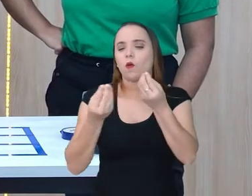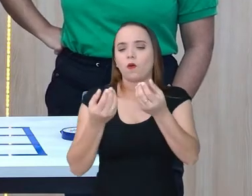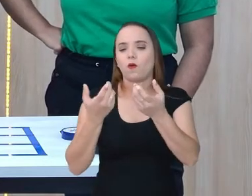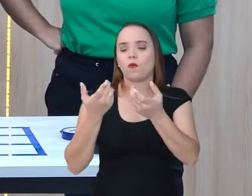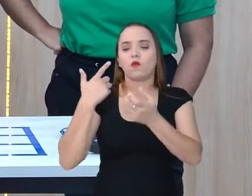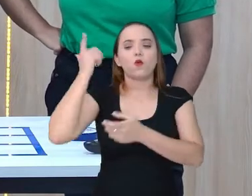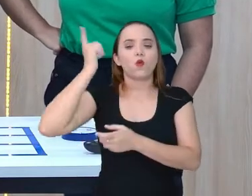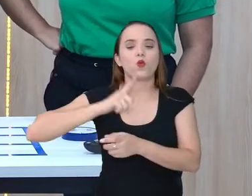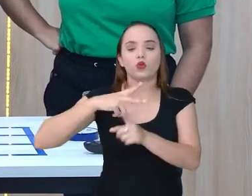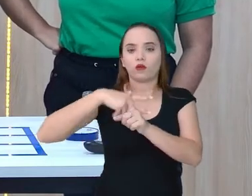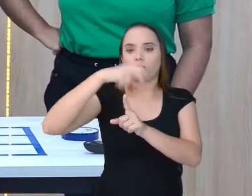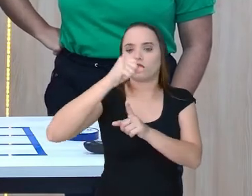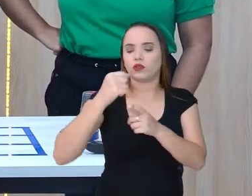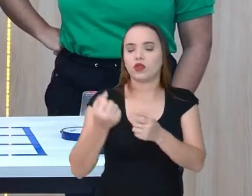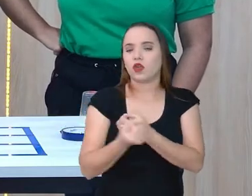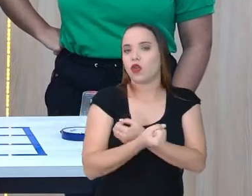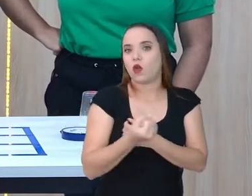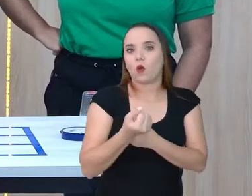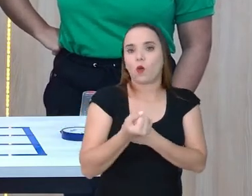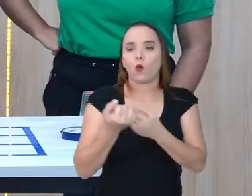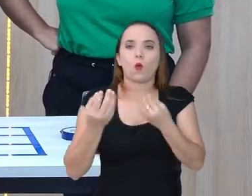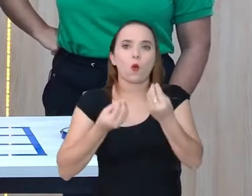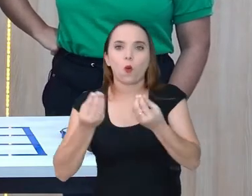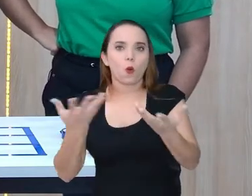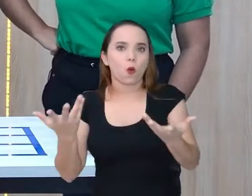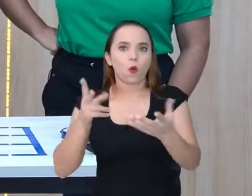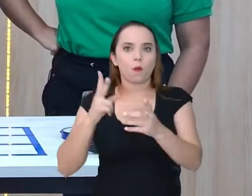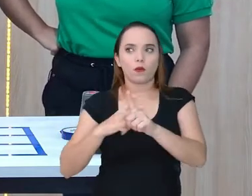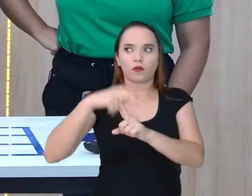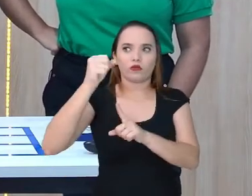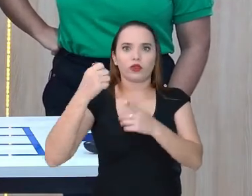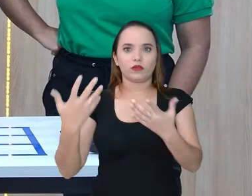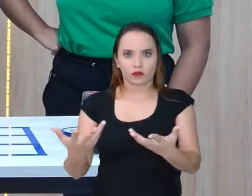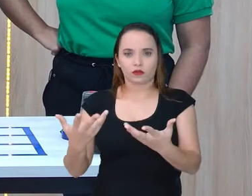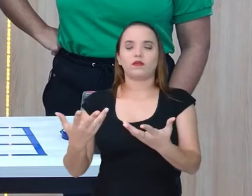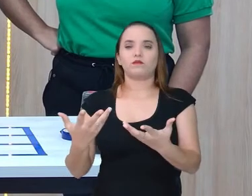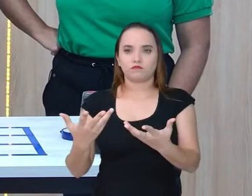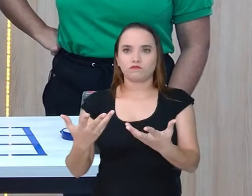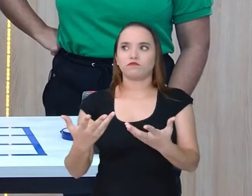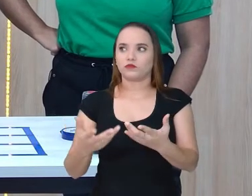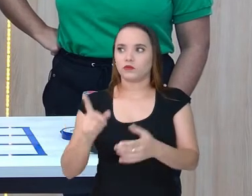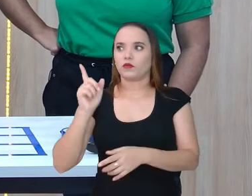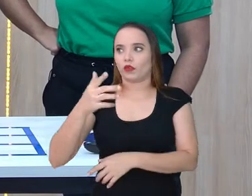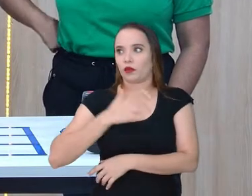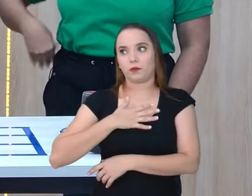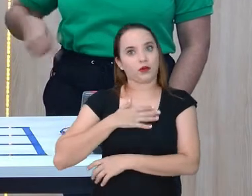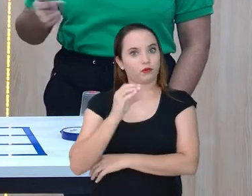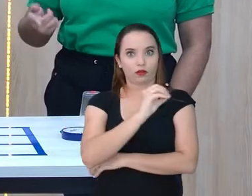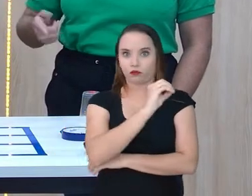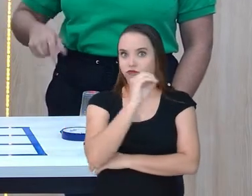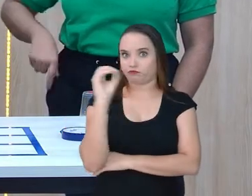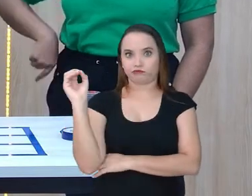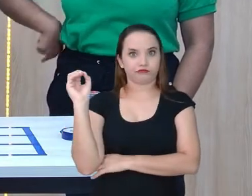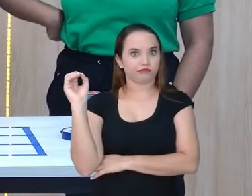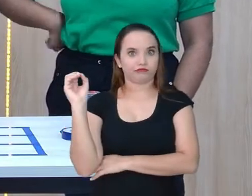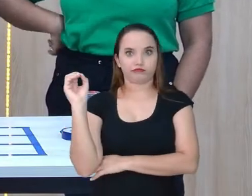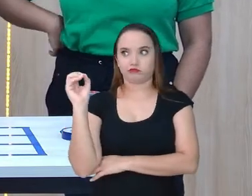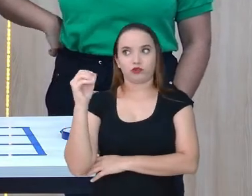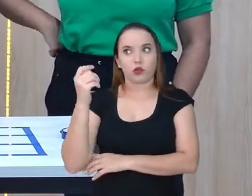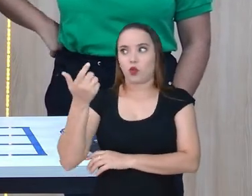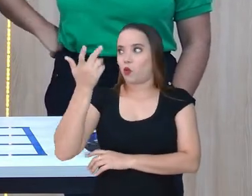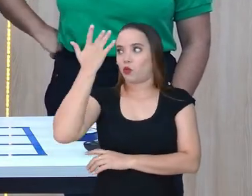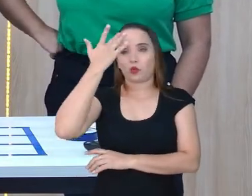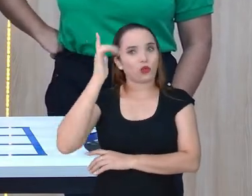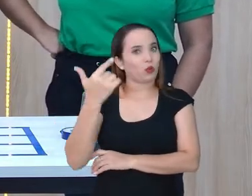esse jogo, né? Quais as chances que eu tenho de ganhar esse jogo? Era nenhuma pra mim. Eu não tinha nem jogado isso. Não sabia